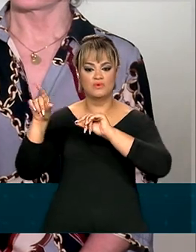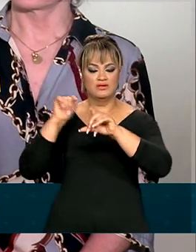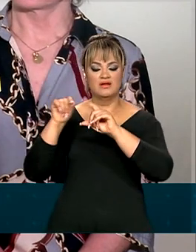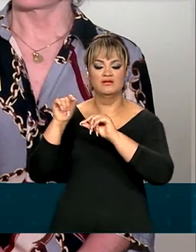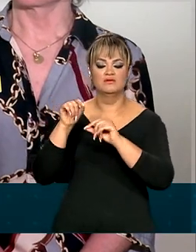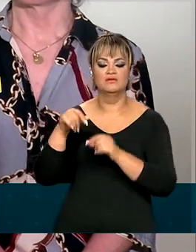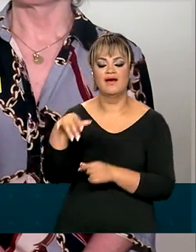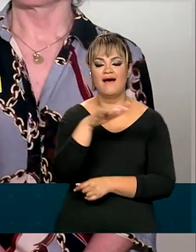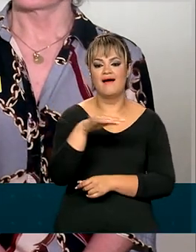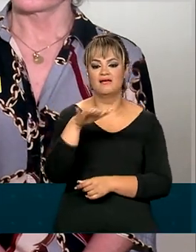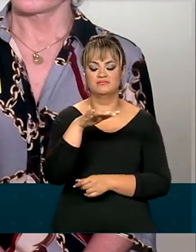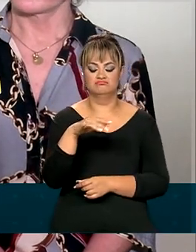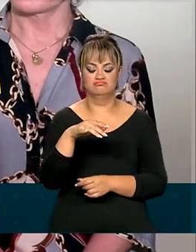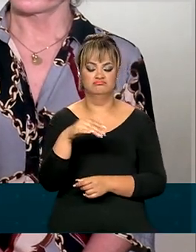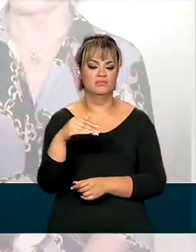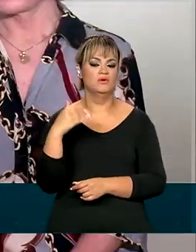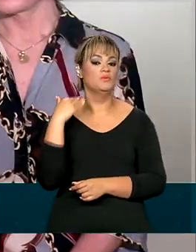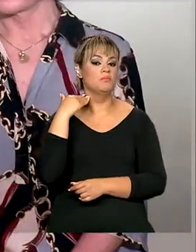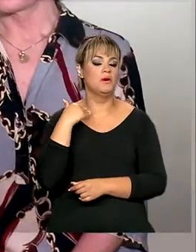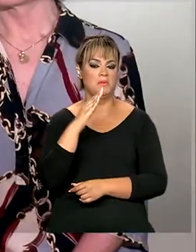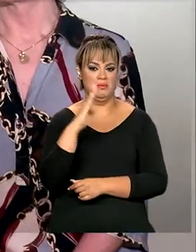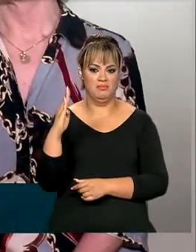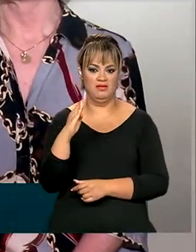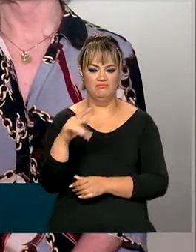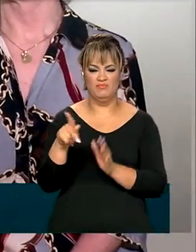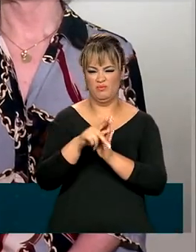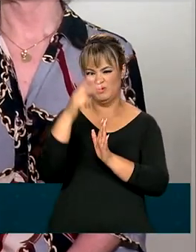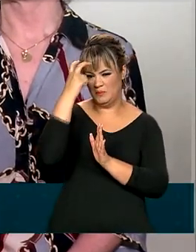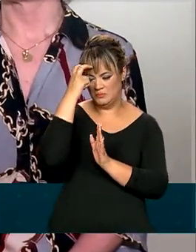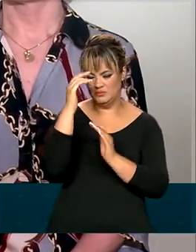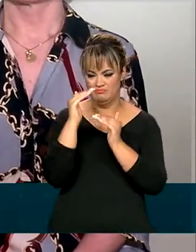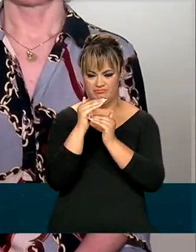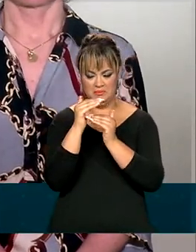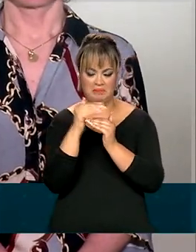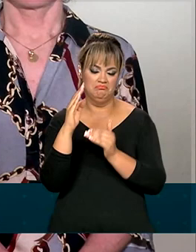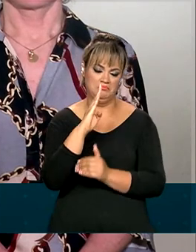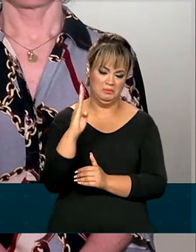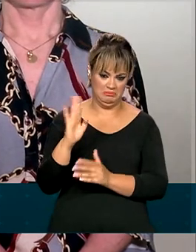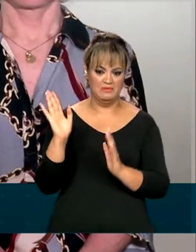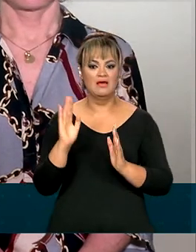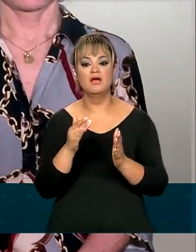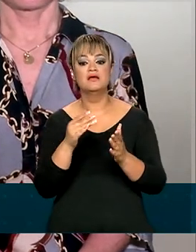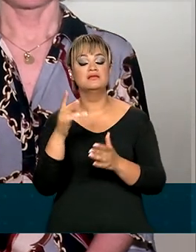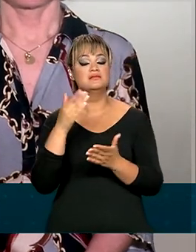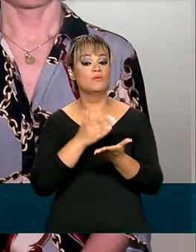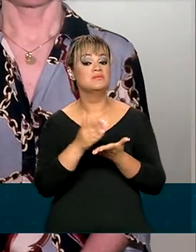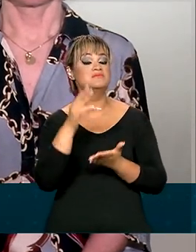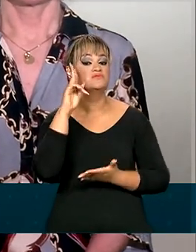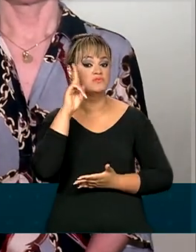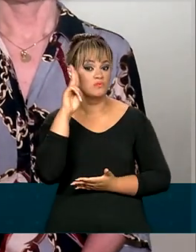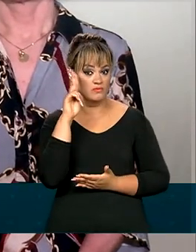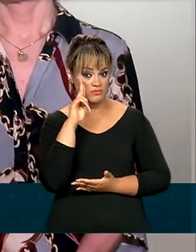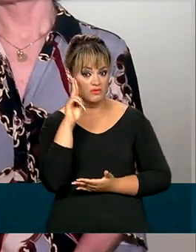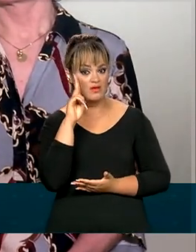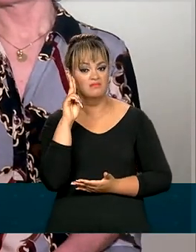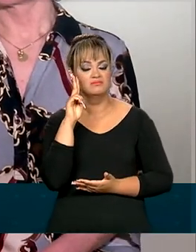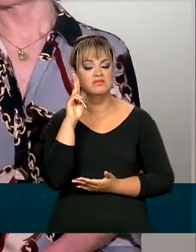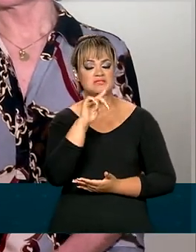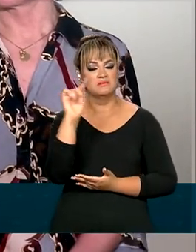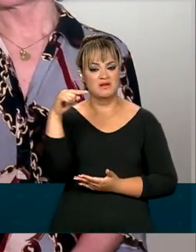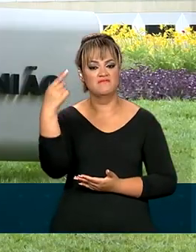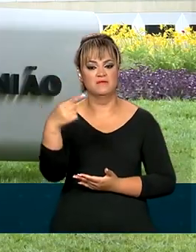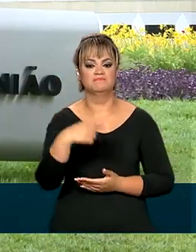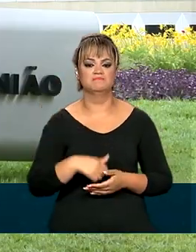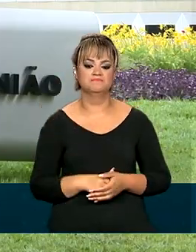o Centro Cultural do Banco do Brasil e nós deveremos começar a partir de segunda-feira da próxima